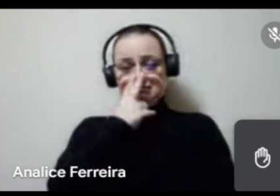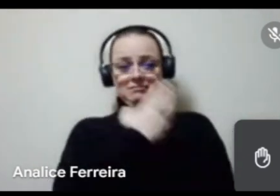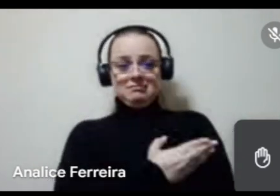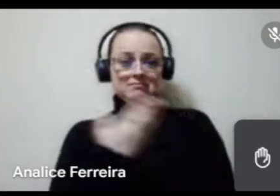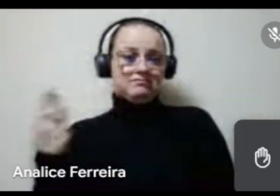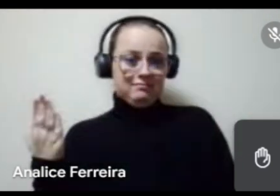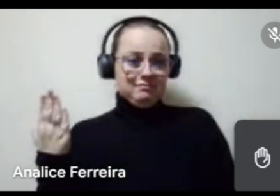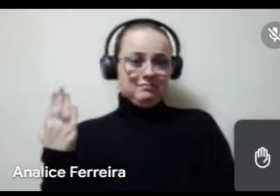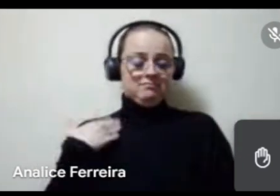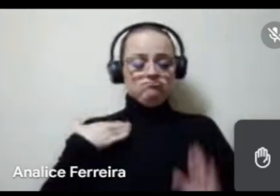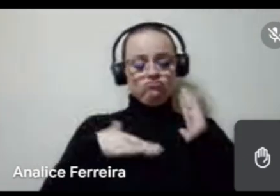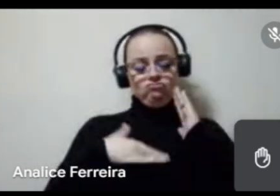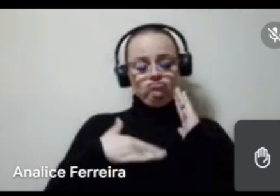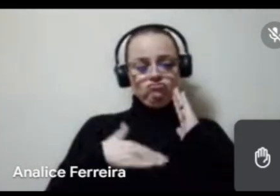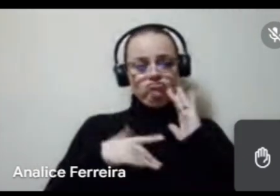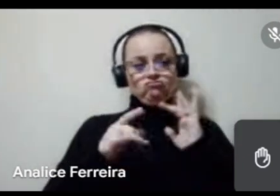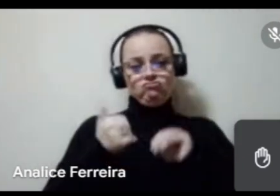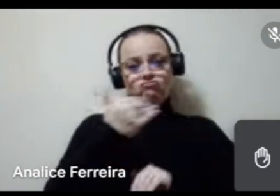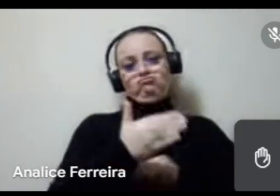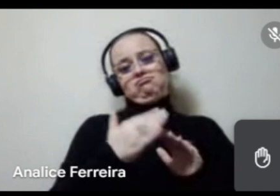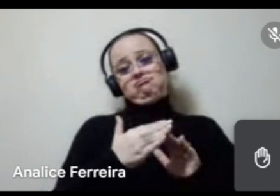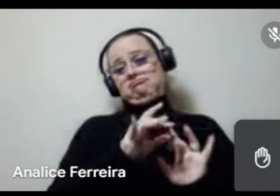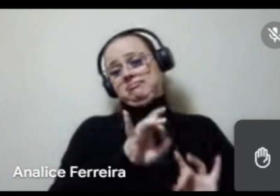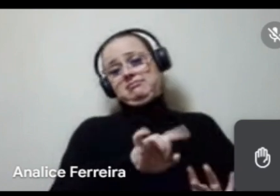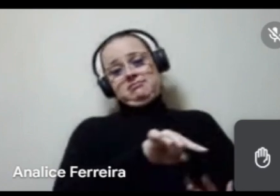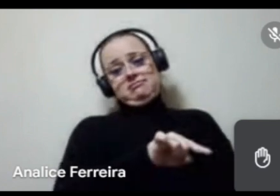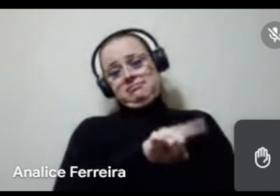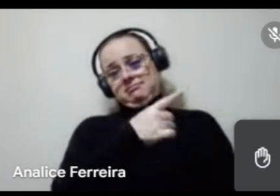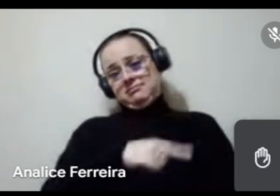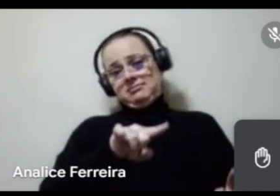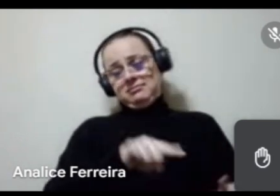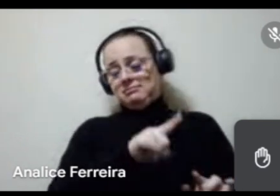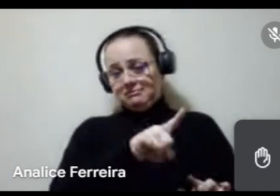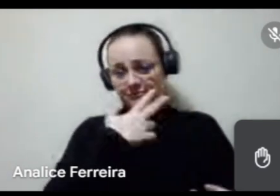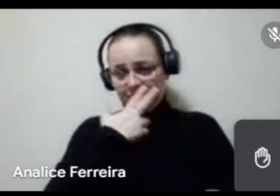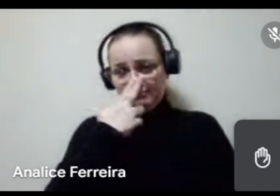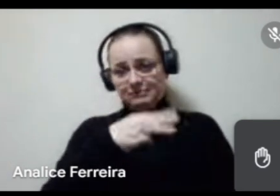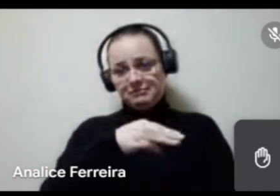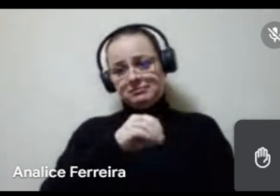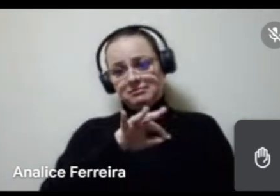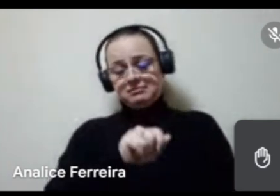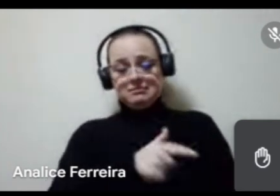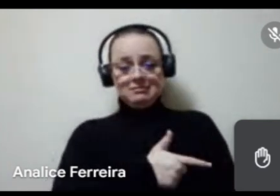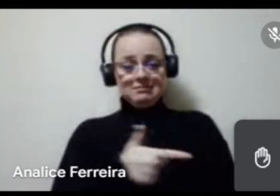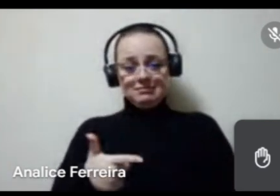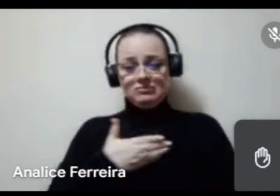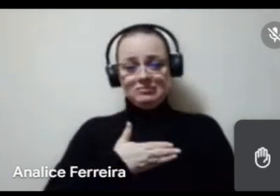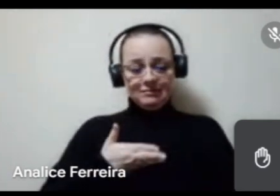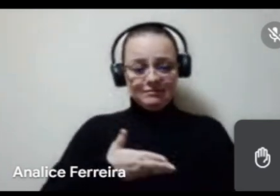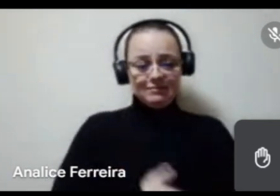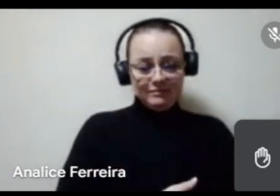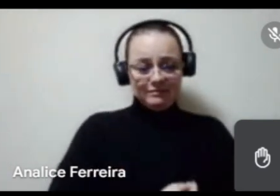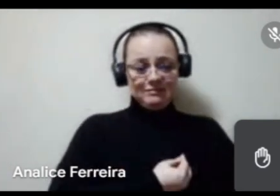botam uma caixa de som fora de casa e ficam ouvindo essa música que é o que está na moda, mas eles não têm acesso à cultura, à música viva,